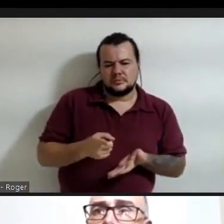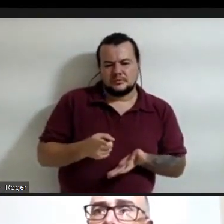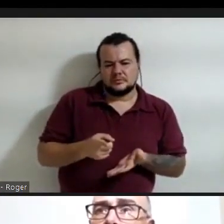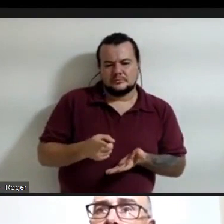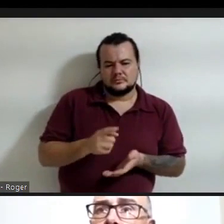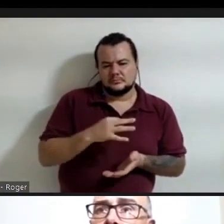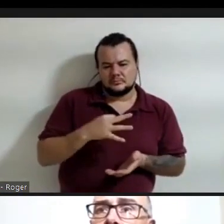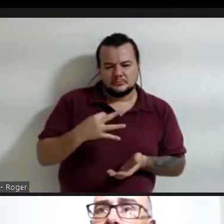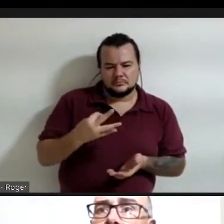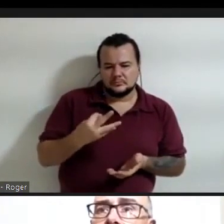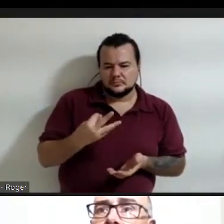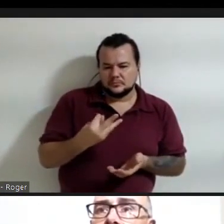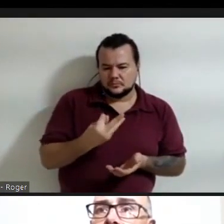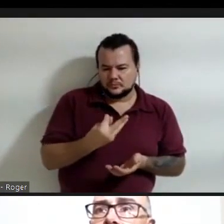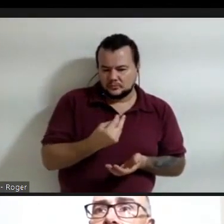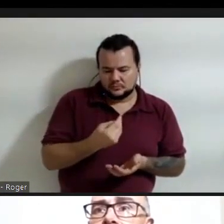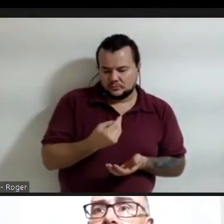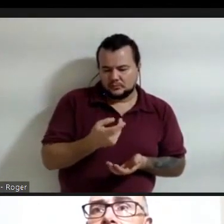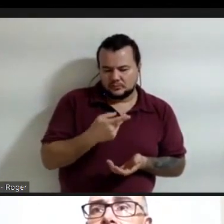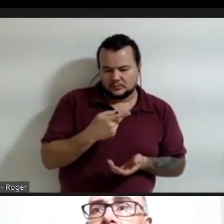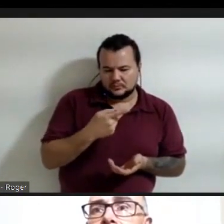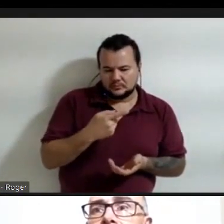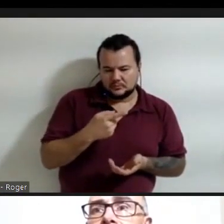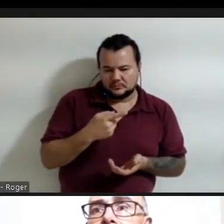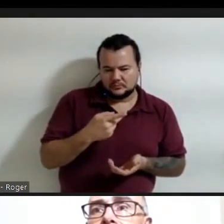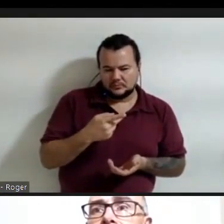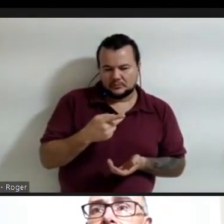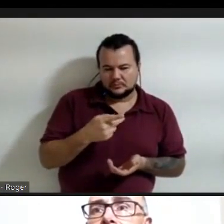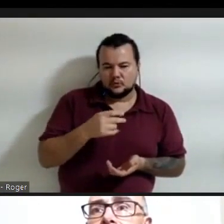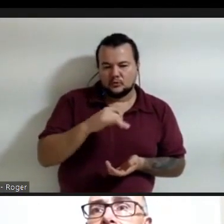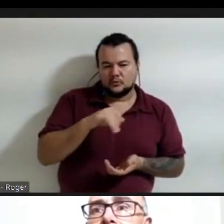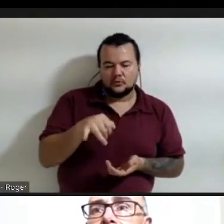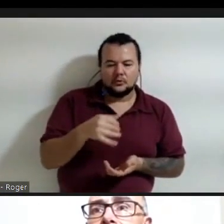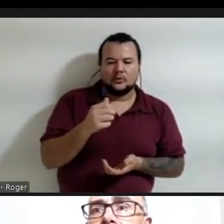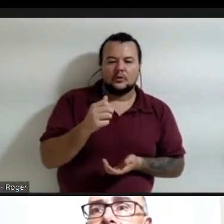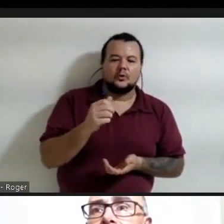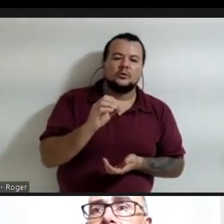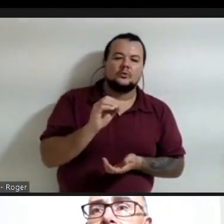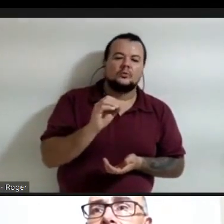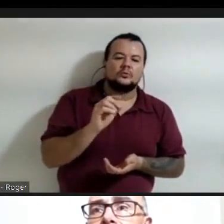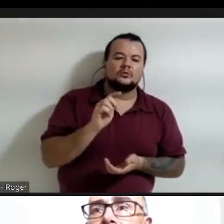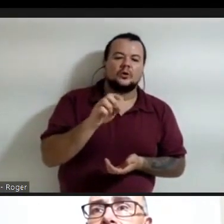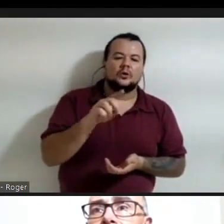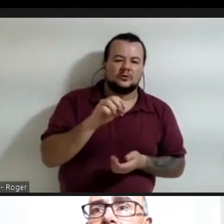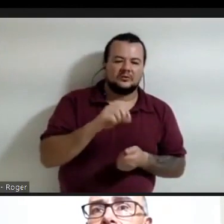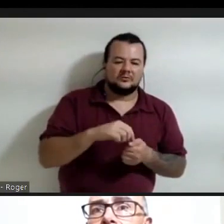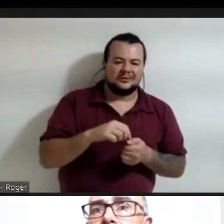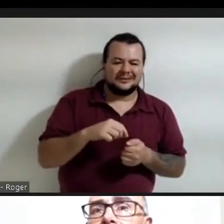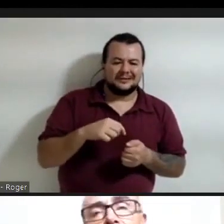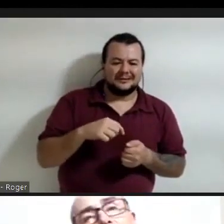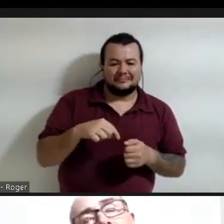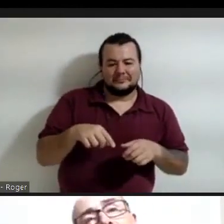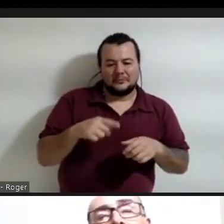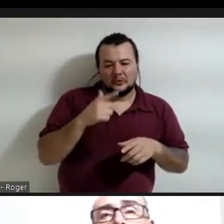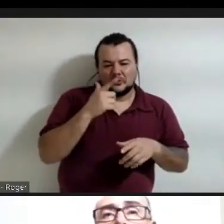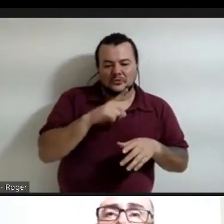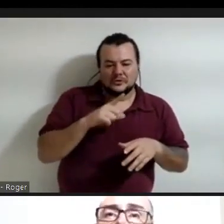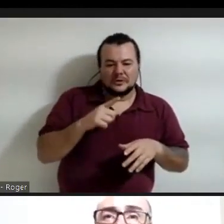as colocações em geral que o Jorge fez e acrescentaria algumas coisas, assim,